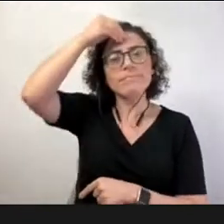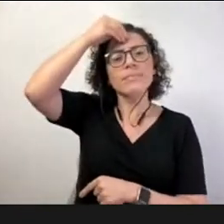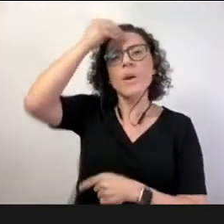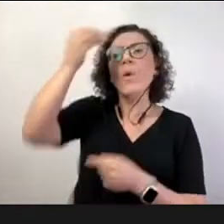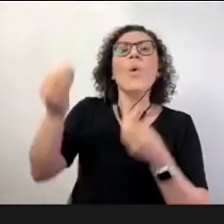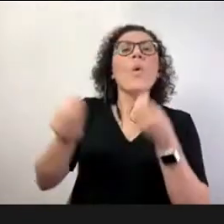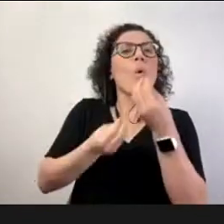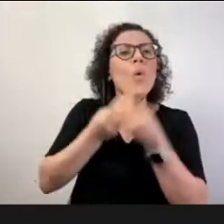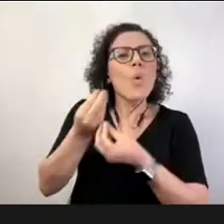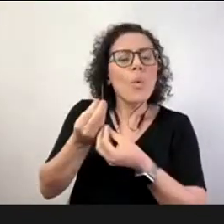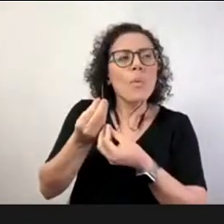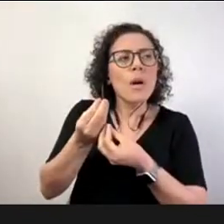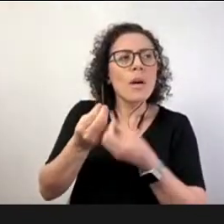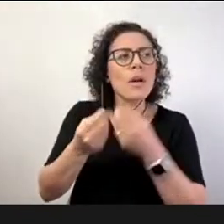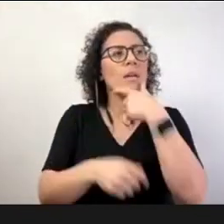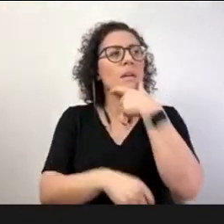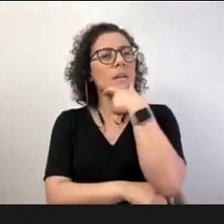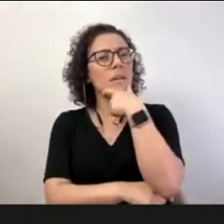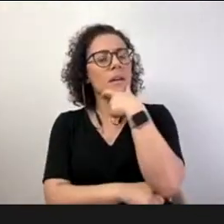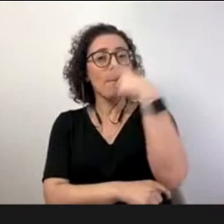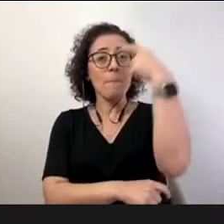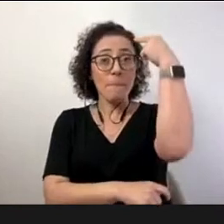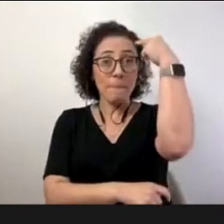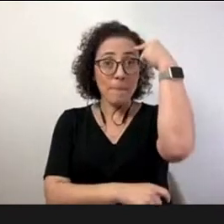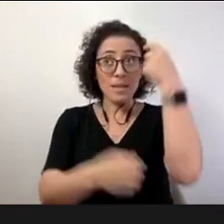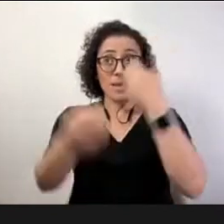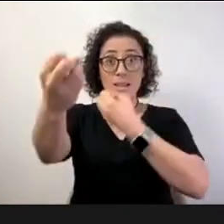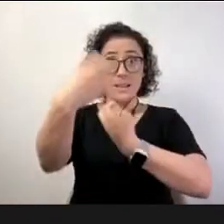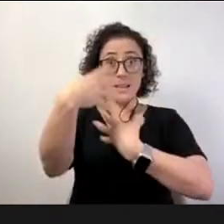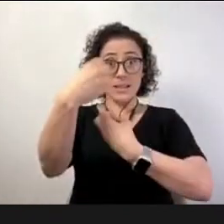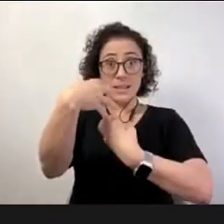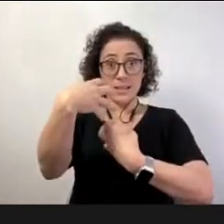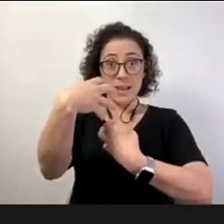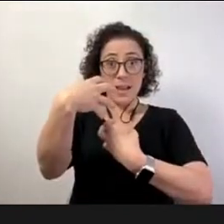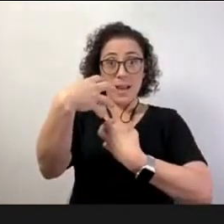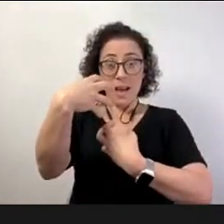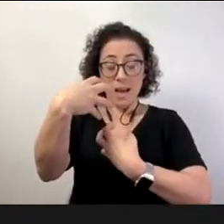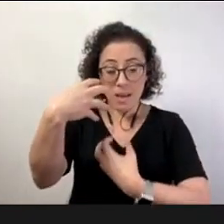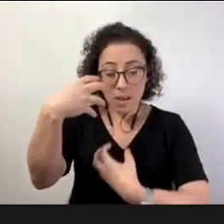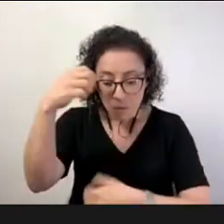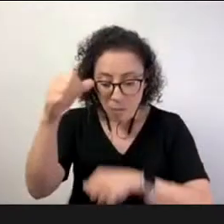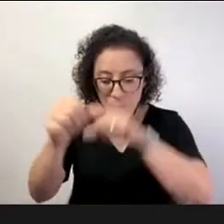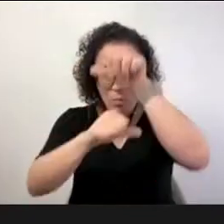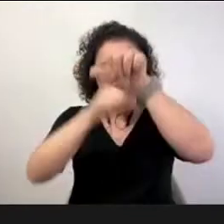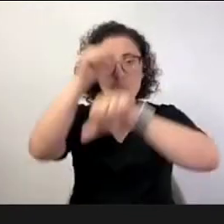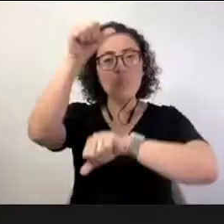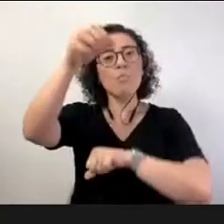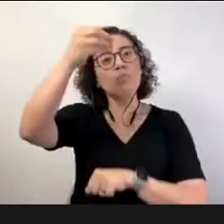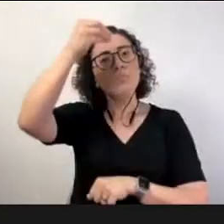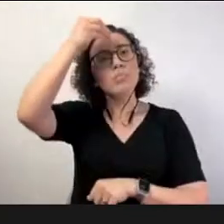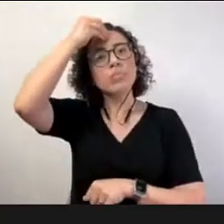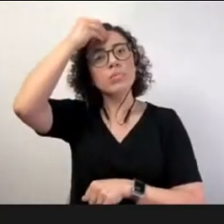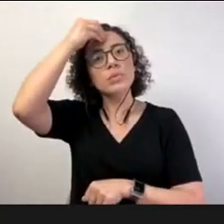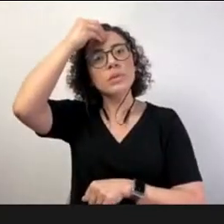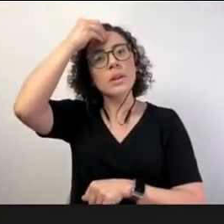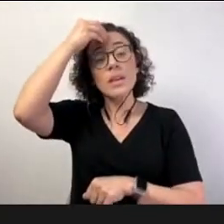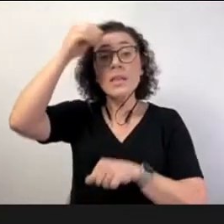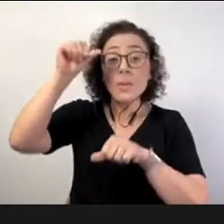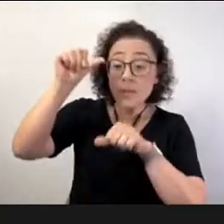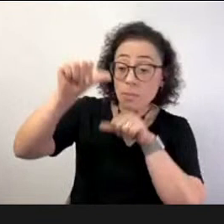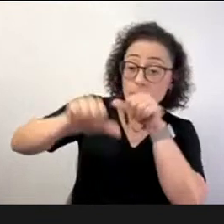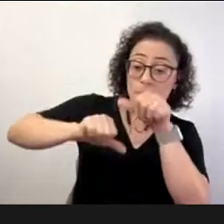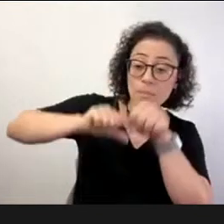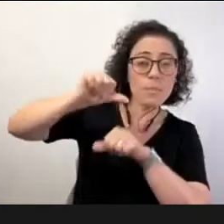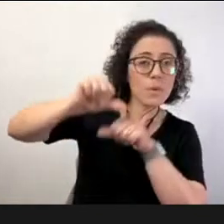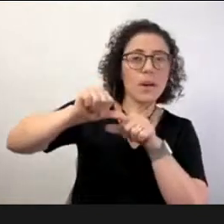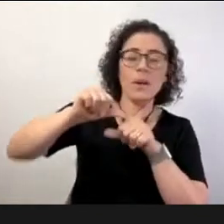pensava numa altura e eu passo a pensar noutra esta mudança esta transição de paradigma é